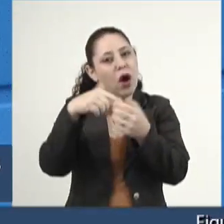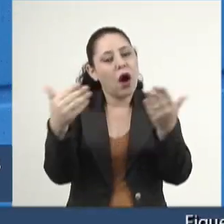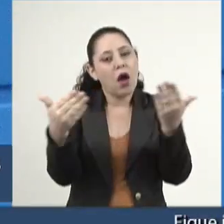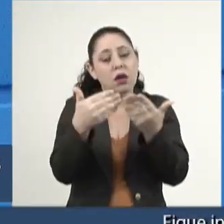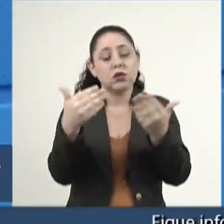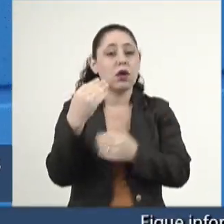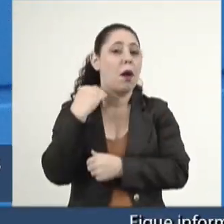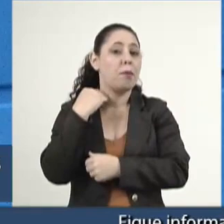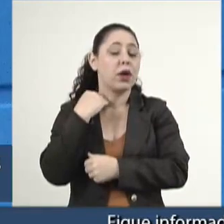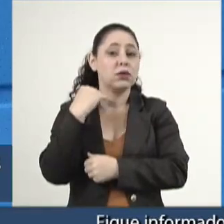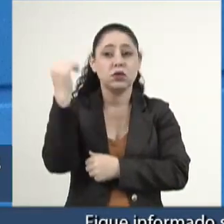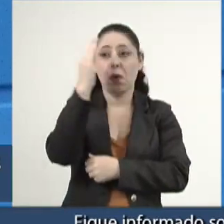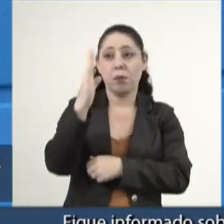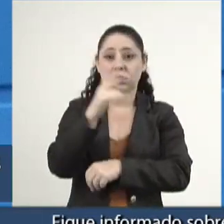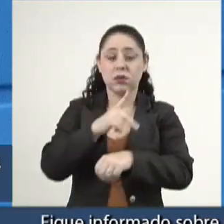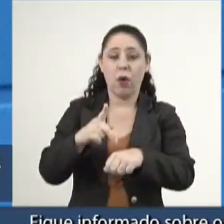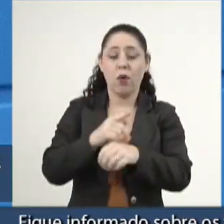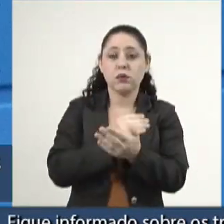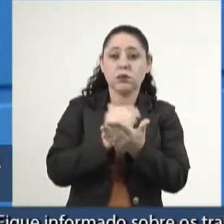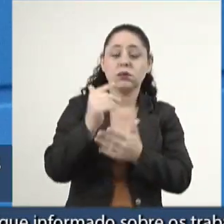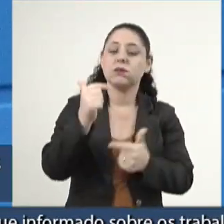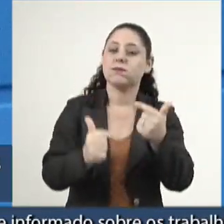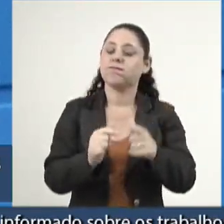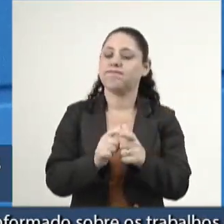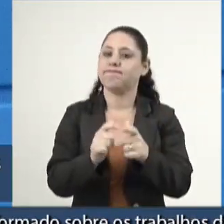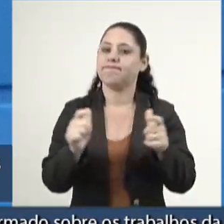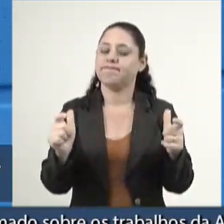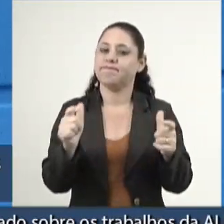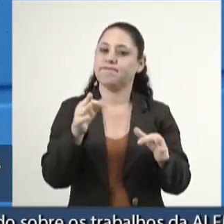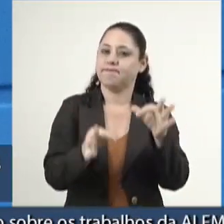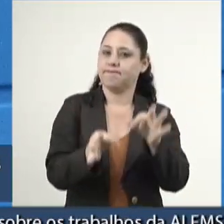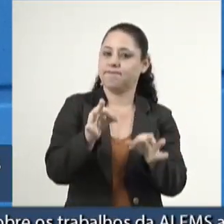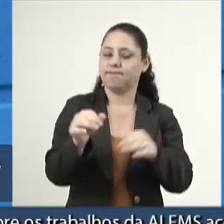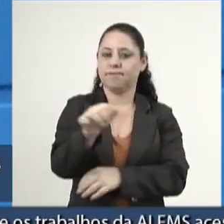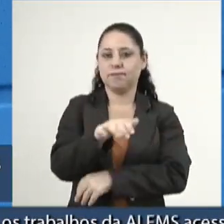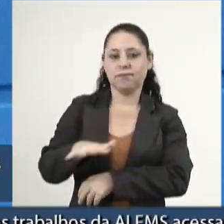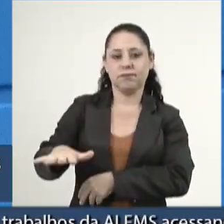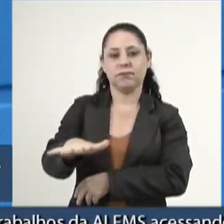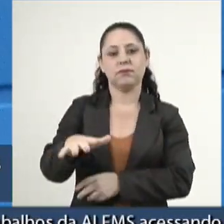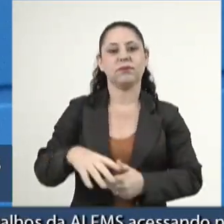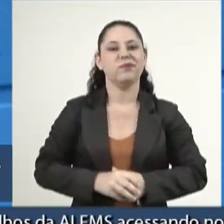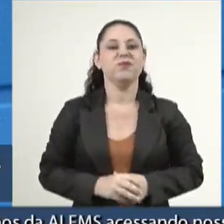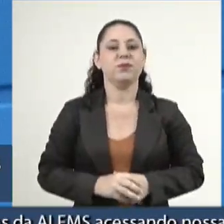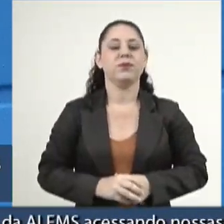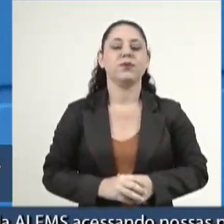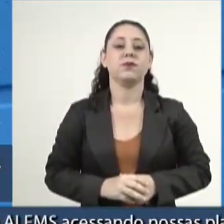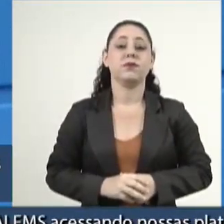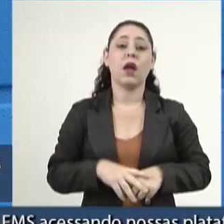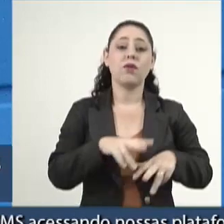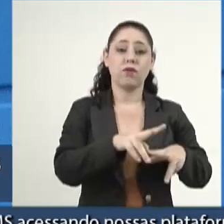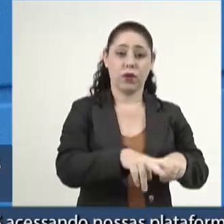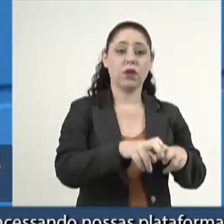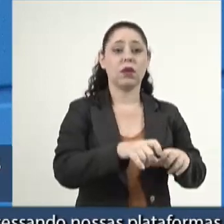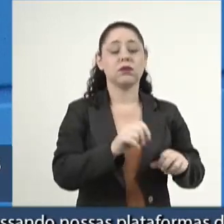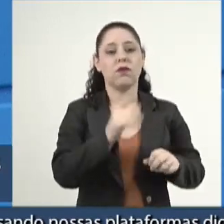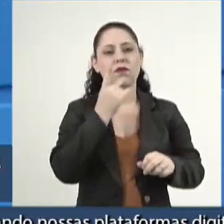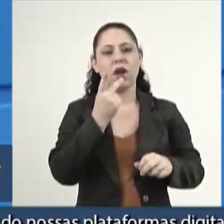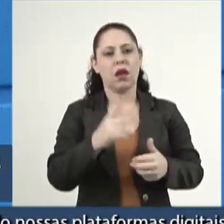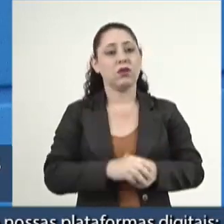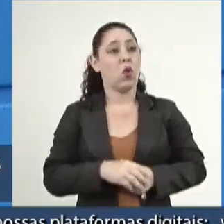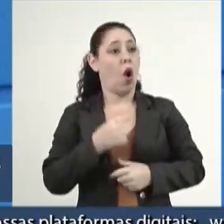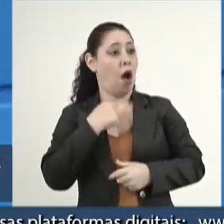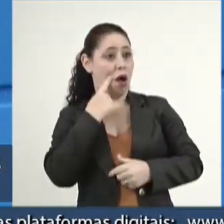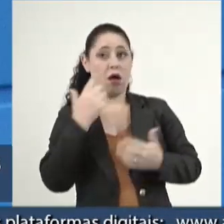permitir começar uma grande política de justiça social. Os fazendeiros, para ele concluir de verdade, falam,